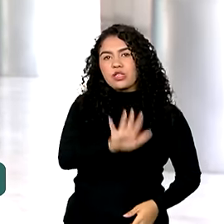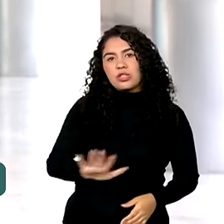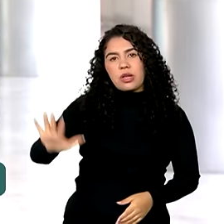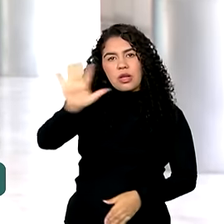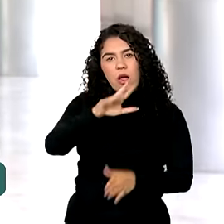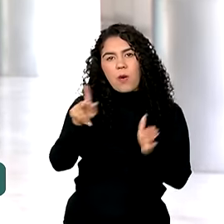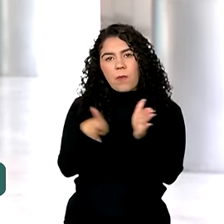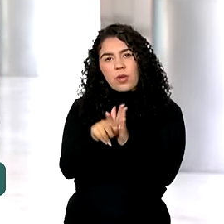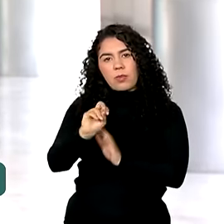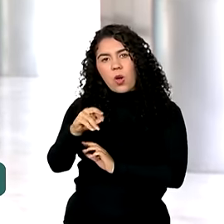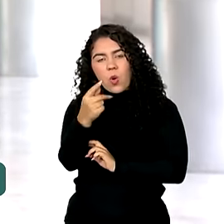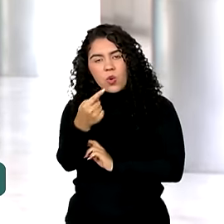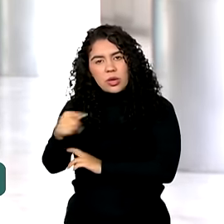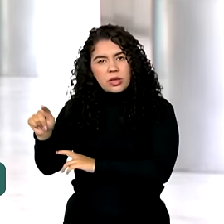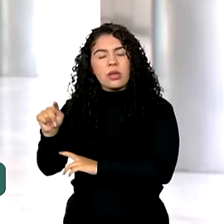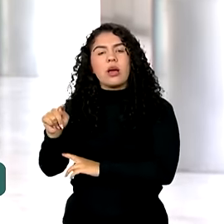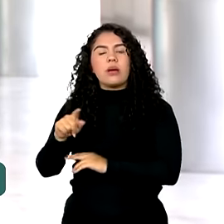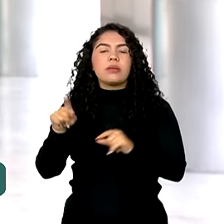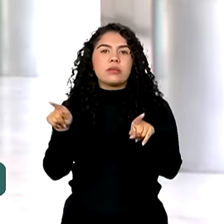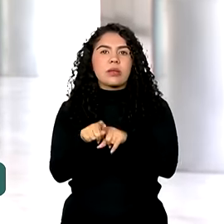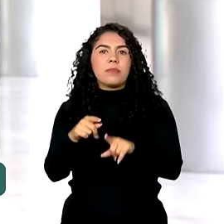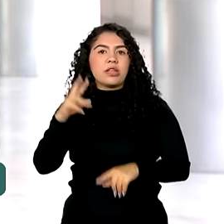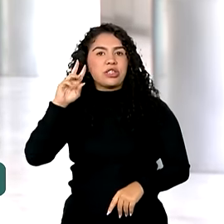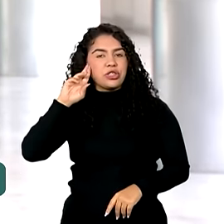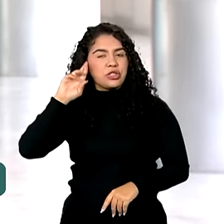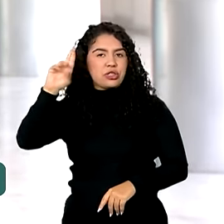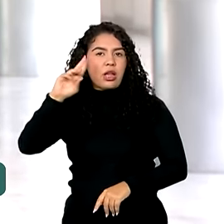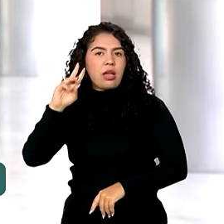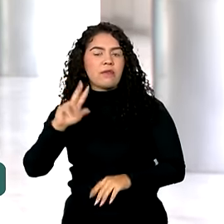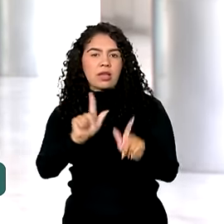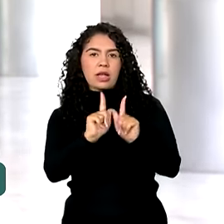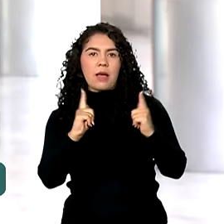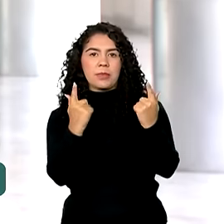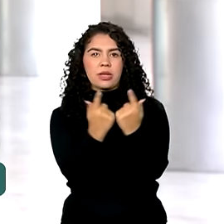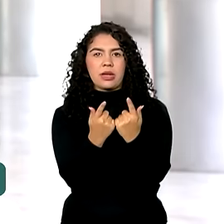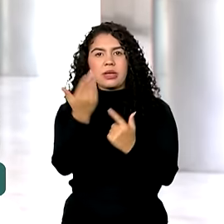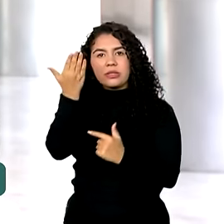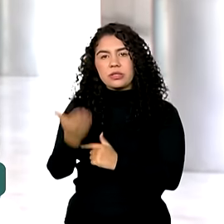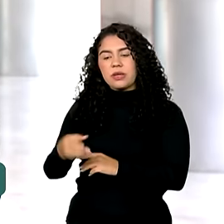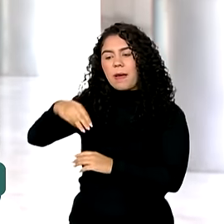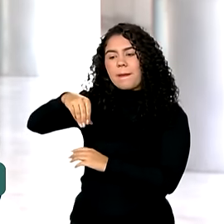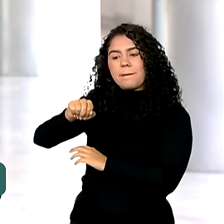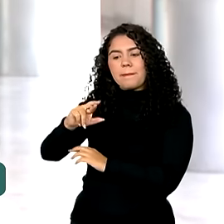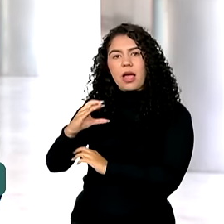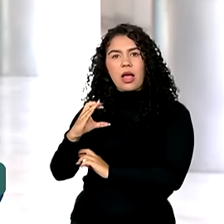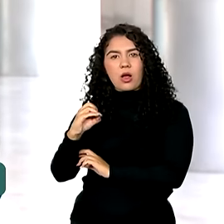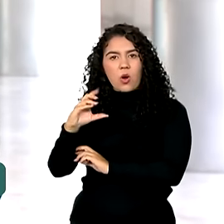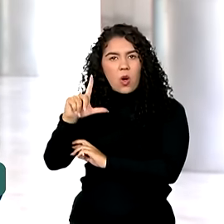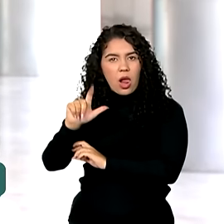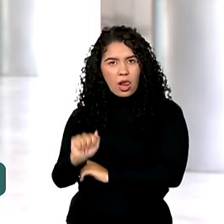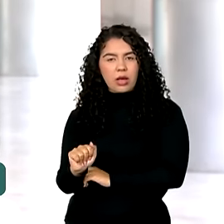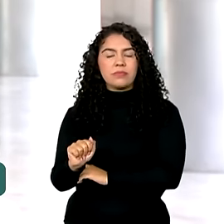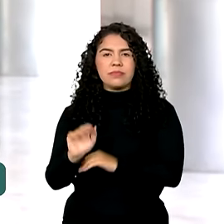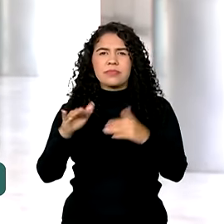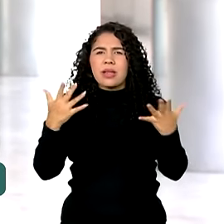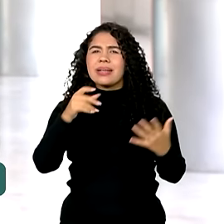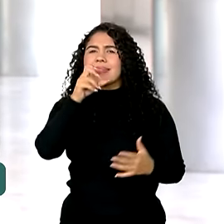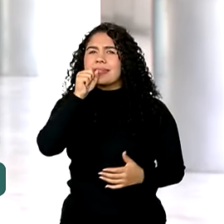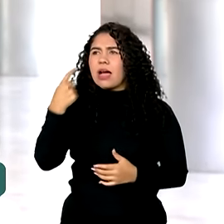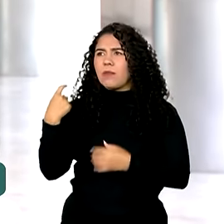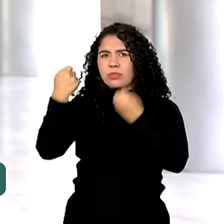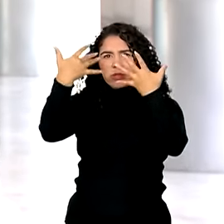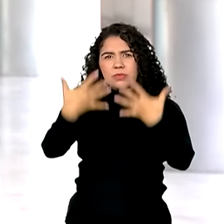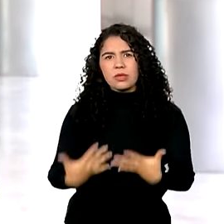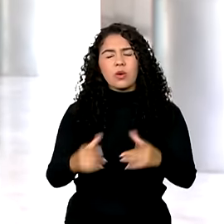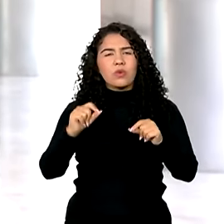e o chefe de gabinete do presidente Lula, que é o Marco Aurélio Marcola. Bem, e no sábado, como a gente falou, o Brasil amanheceu